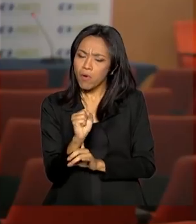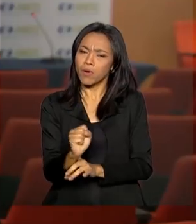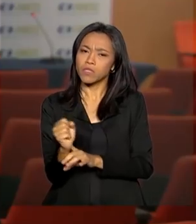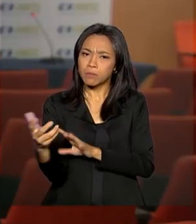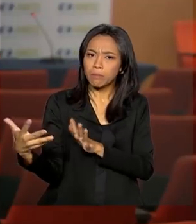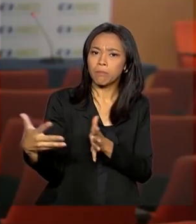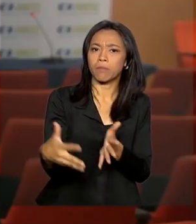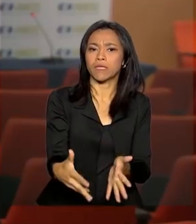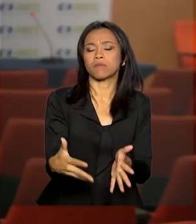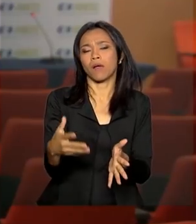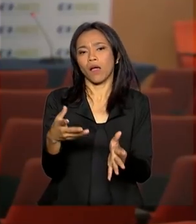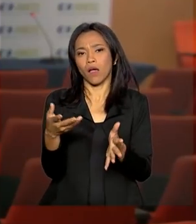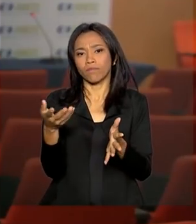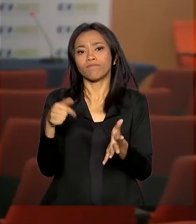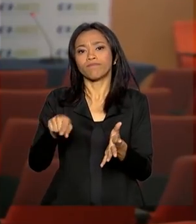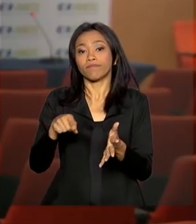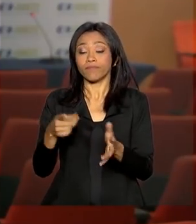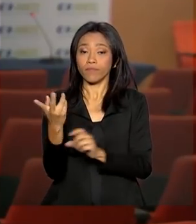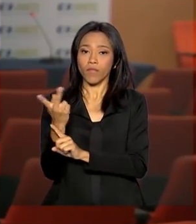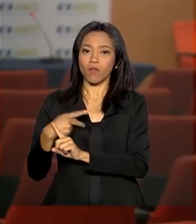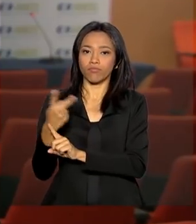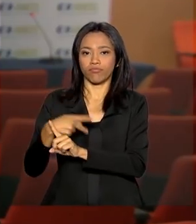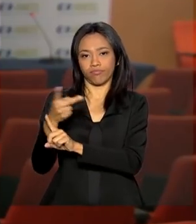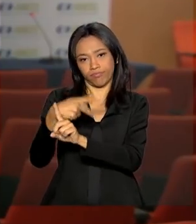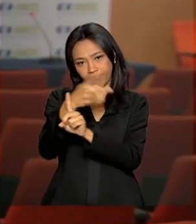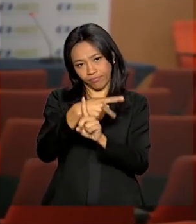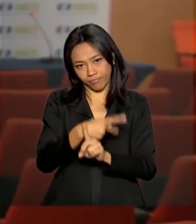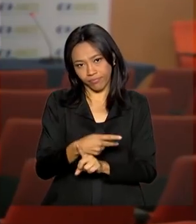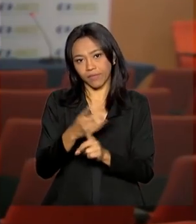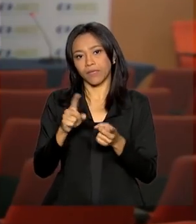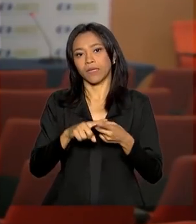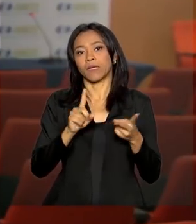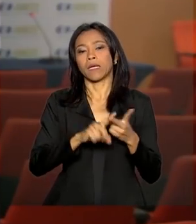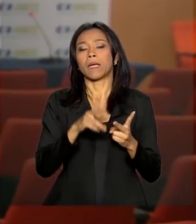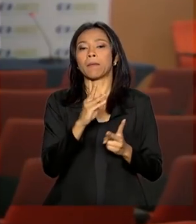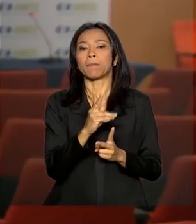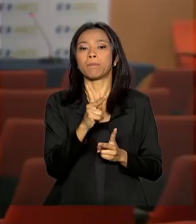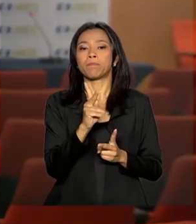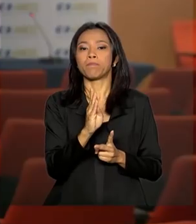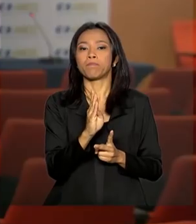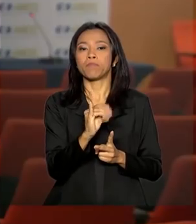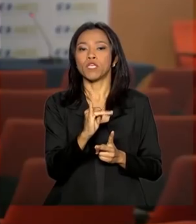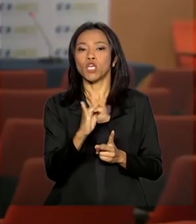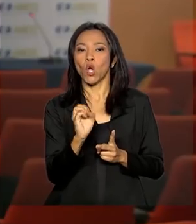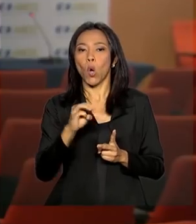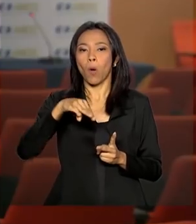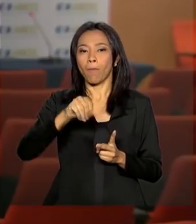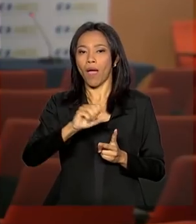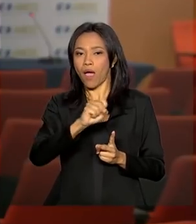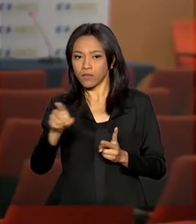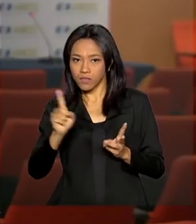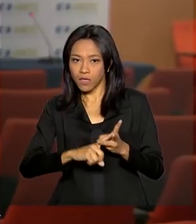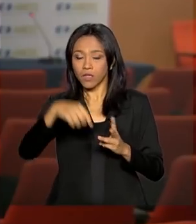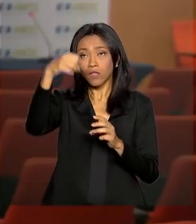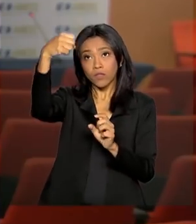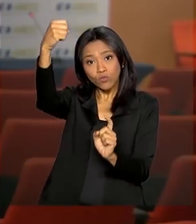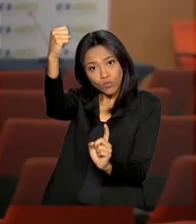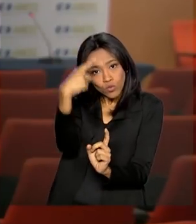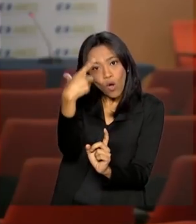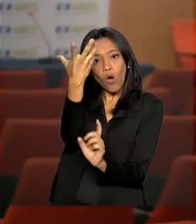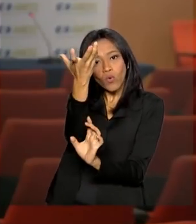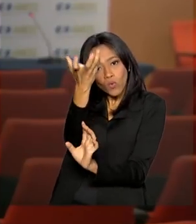de energia renovável, como, por exemplo, biomassa, eólica, hídrica, solar e também